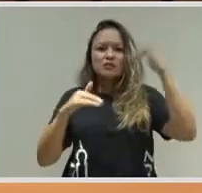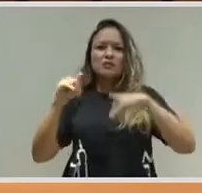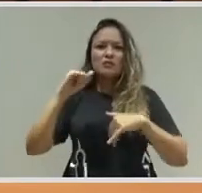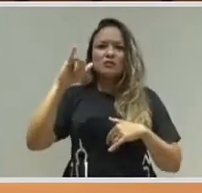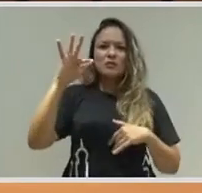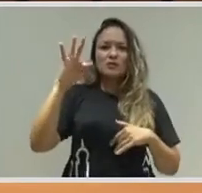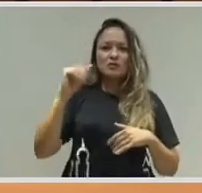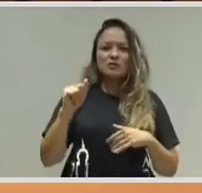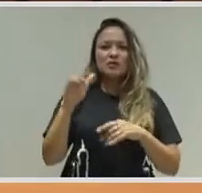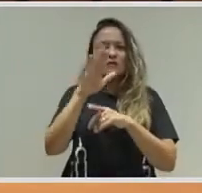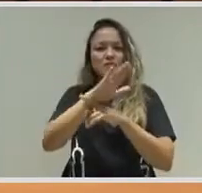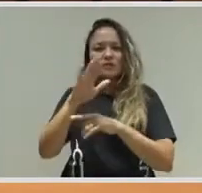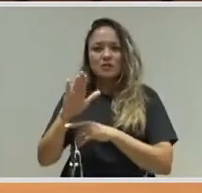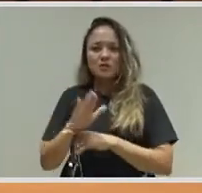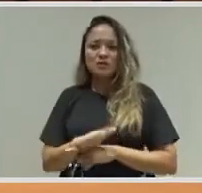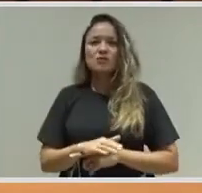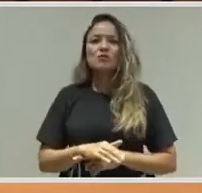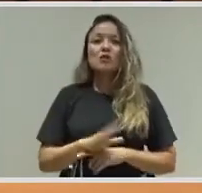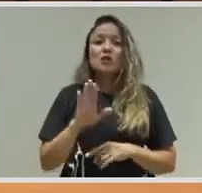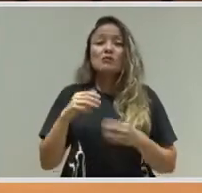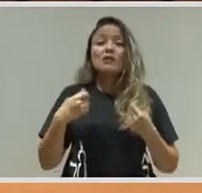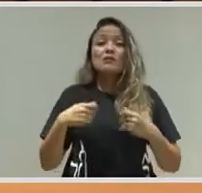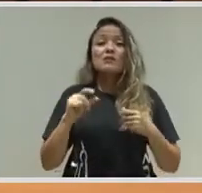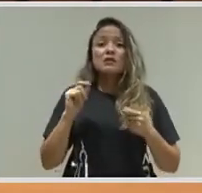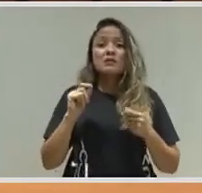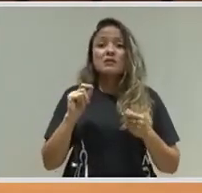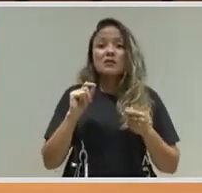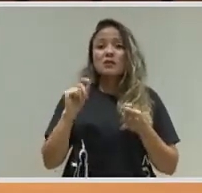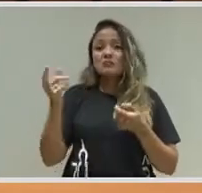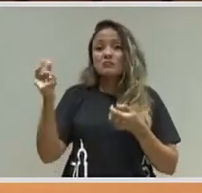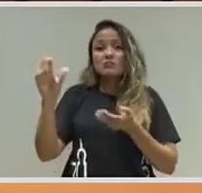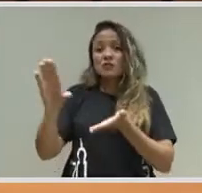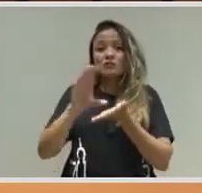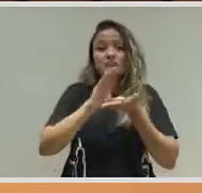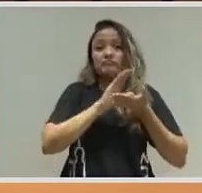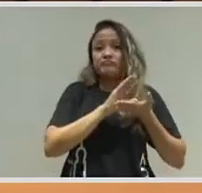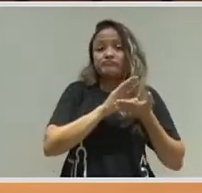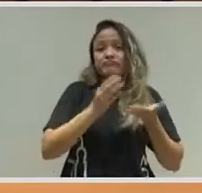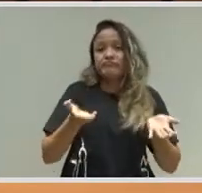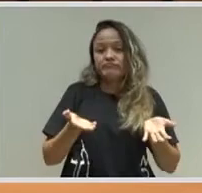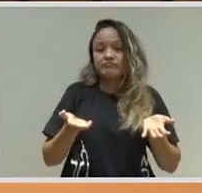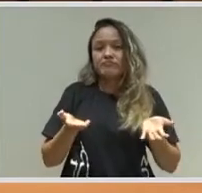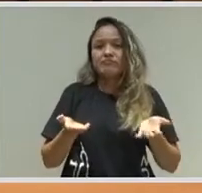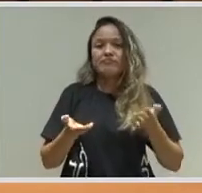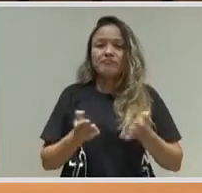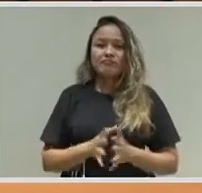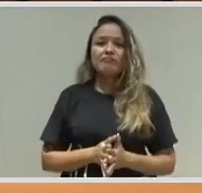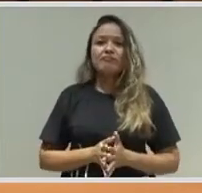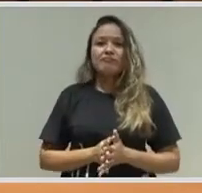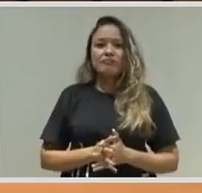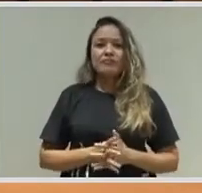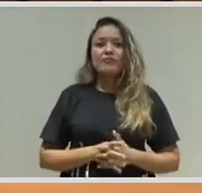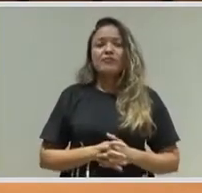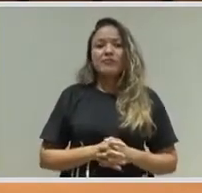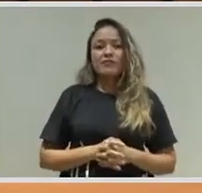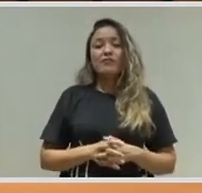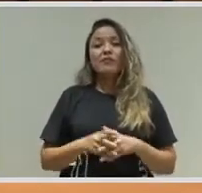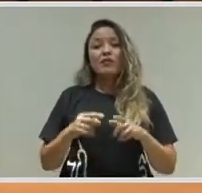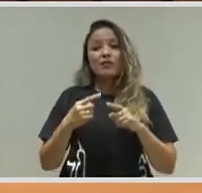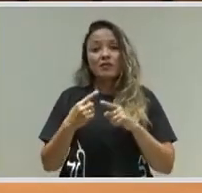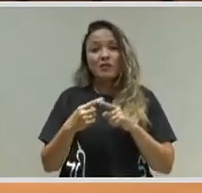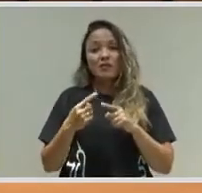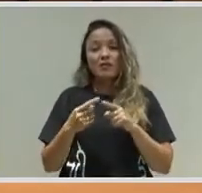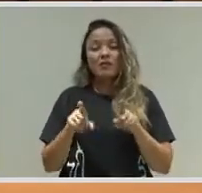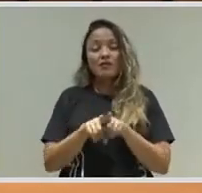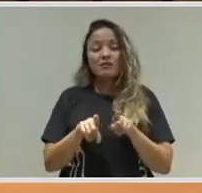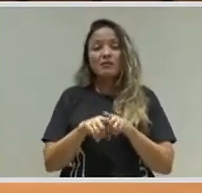Então, você vê, se nós não tivéssemos tido esse investimento, seria impossível. E não é só em equipamentos, é também treinamento de